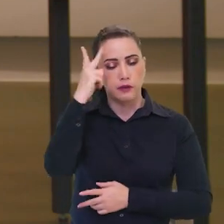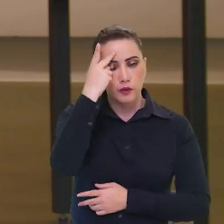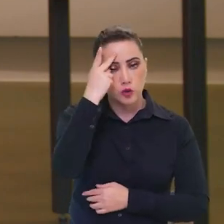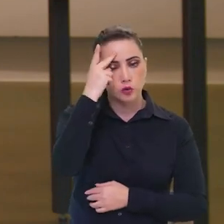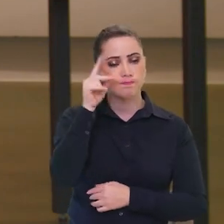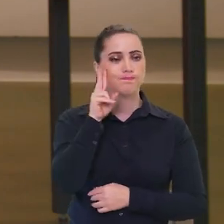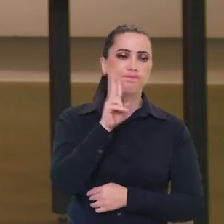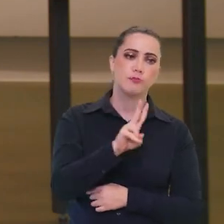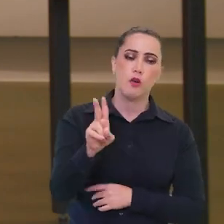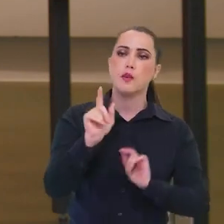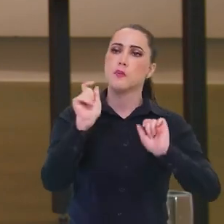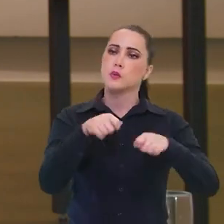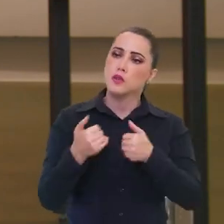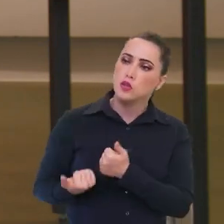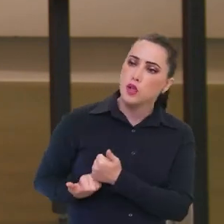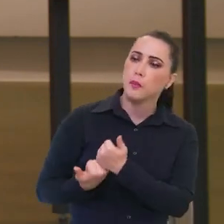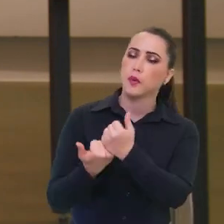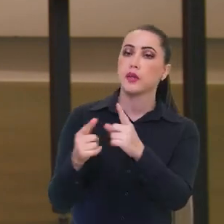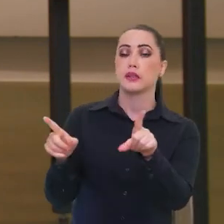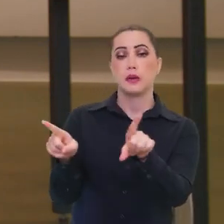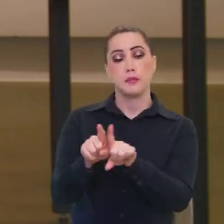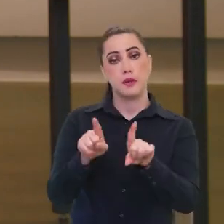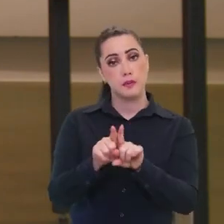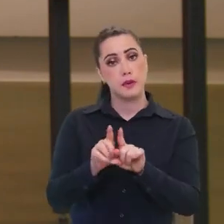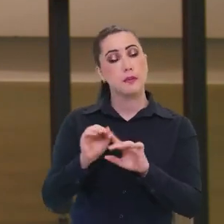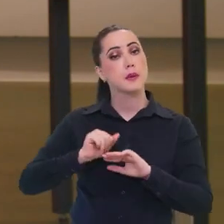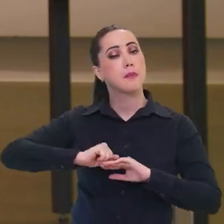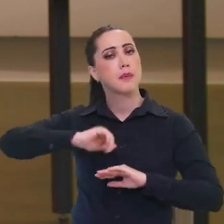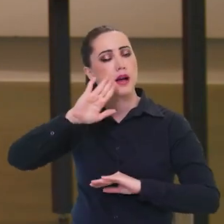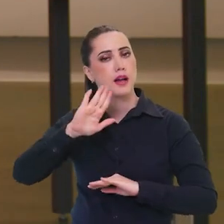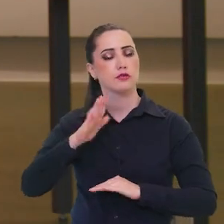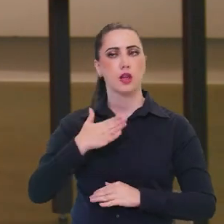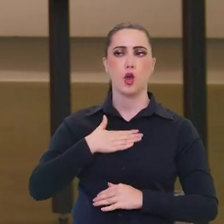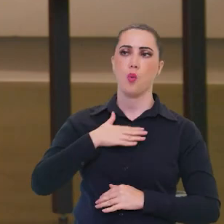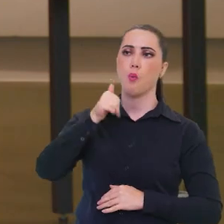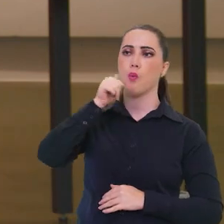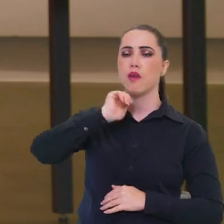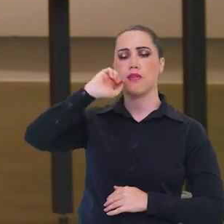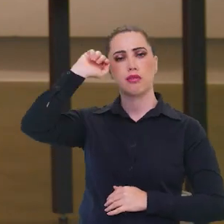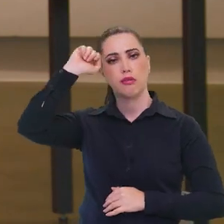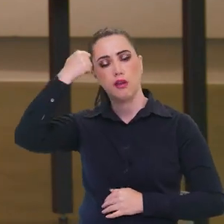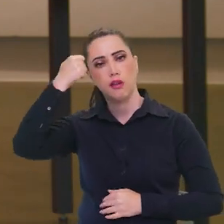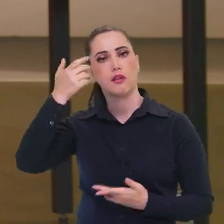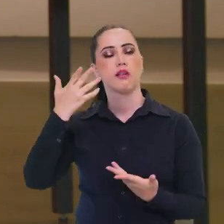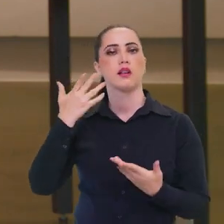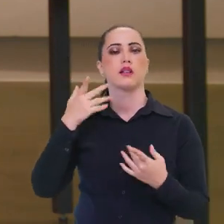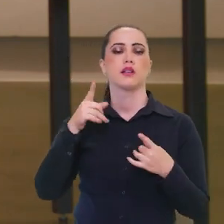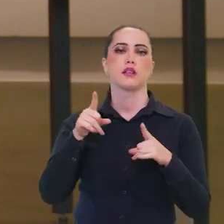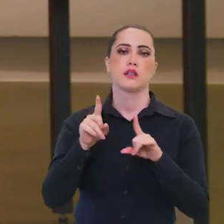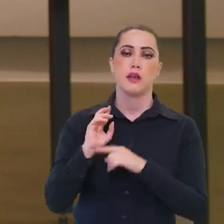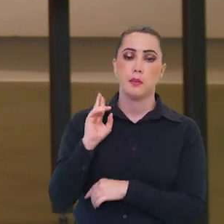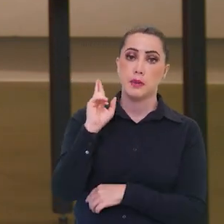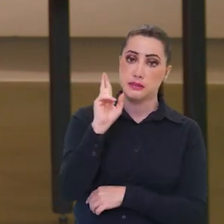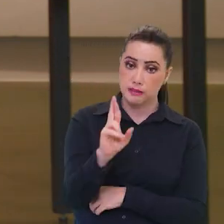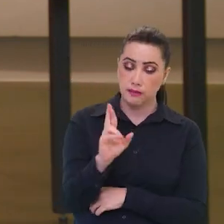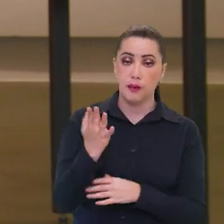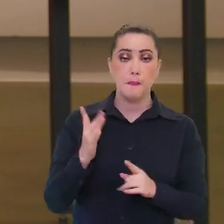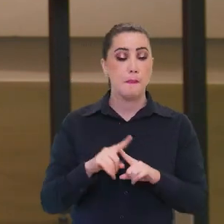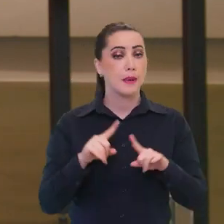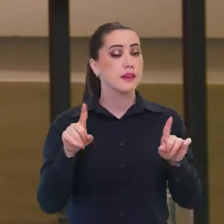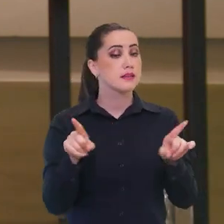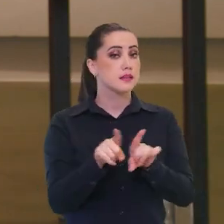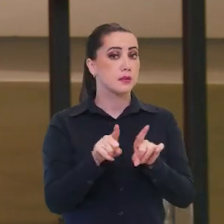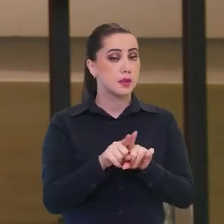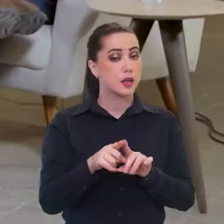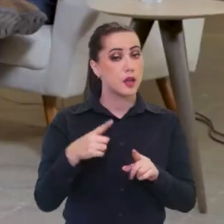a possibilidade de poder contribuir também, para além de ser uma mulher negra e estar da minha representatividade, mas